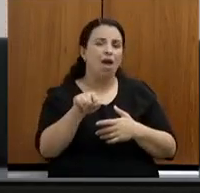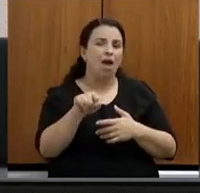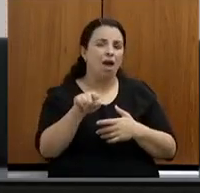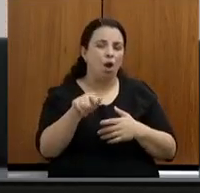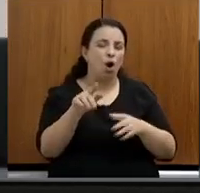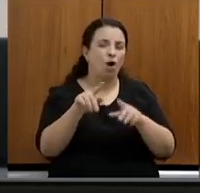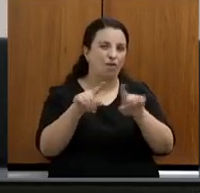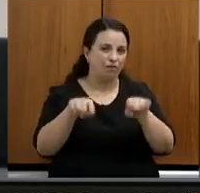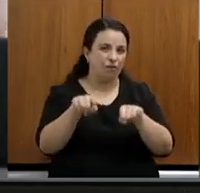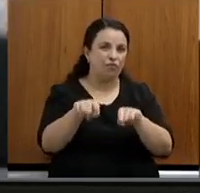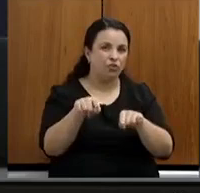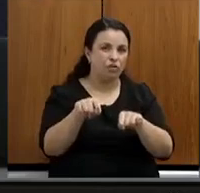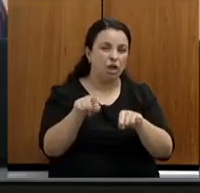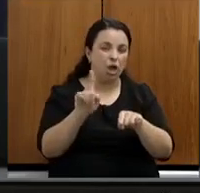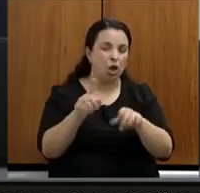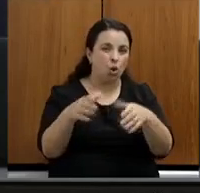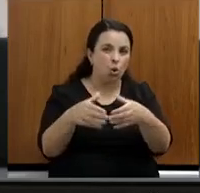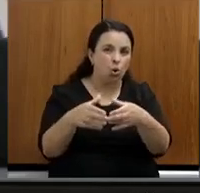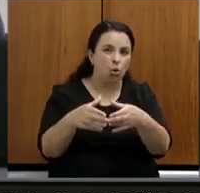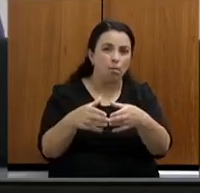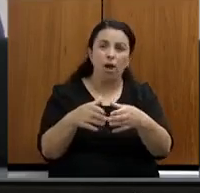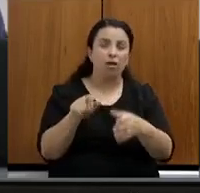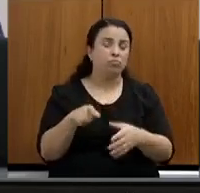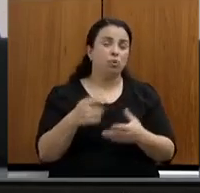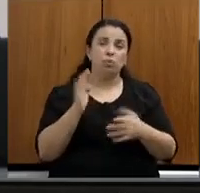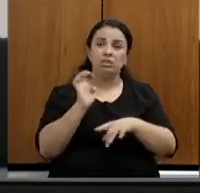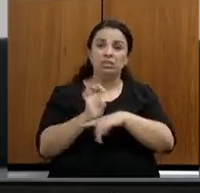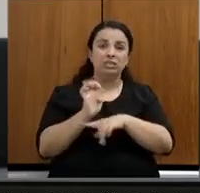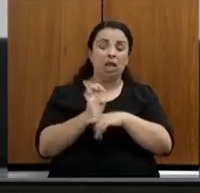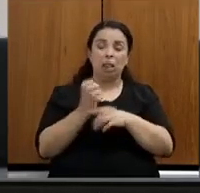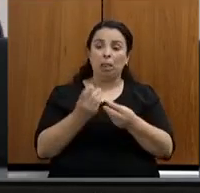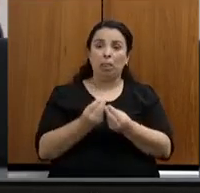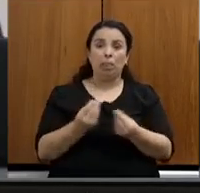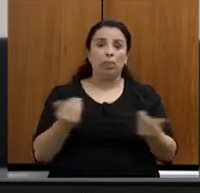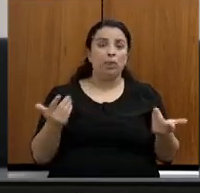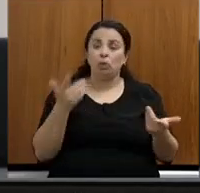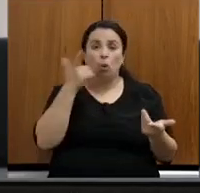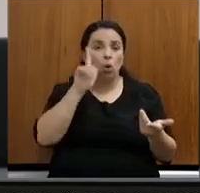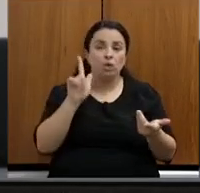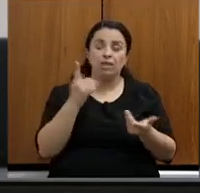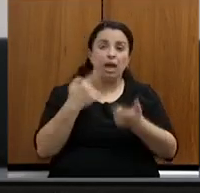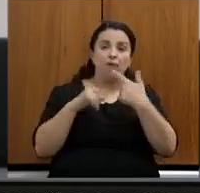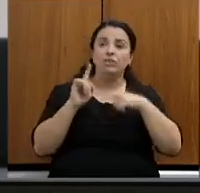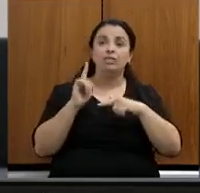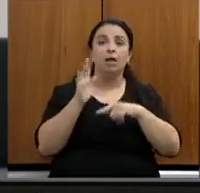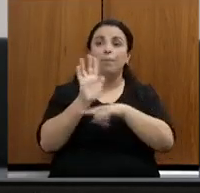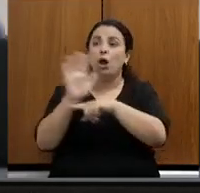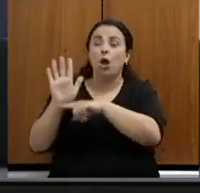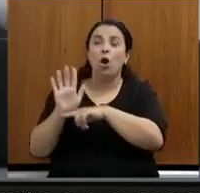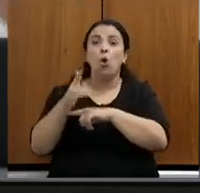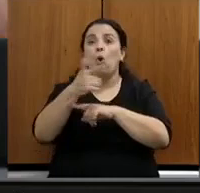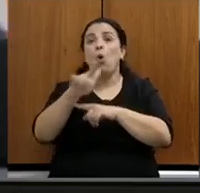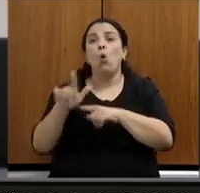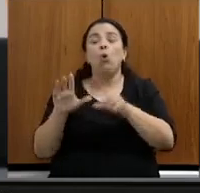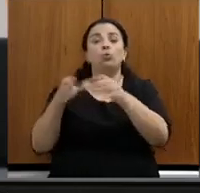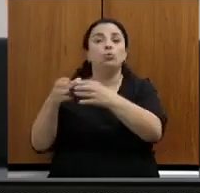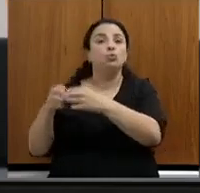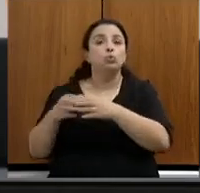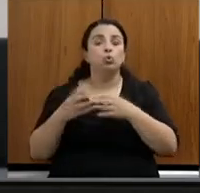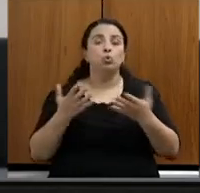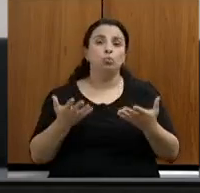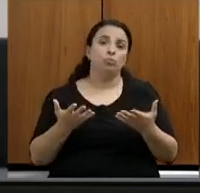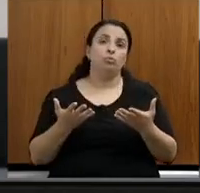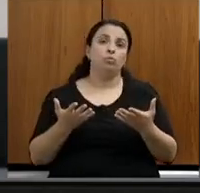deputada Beatriz, não teria condições de dar os seus avanços para as outras categorias, que são categorias grandes, como a